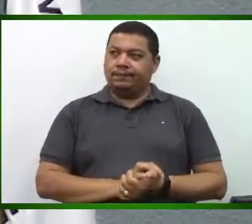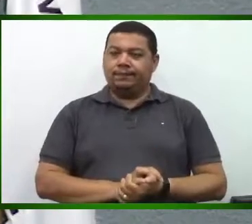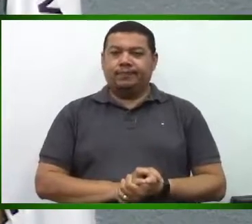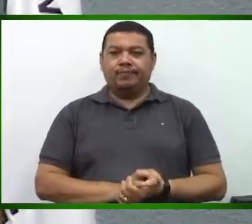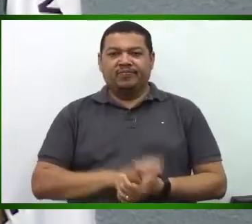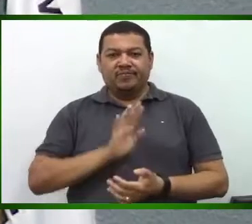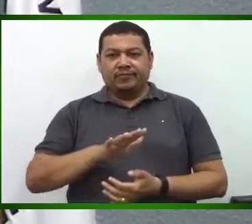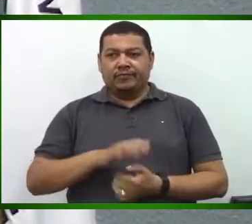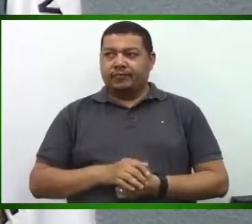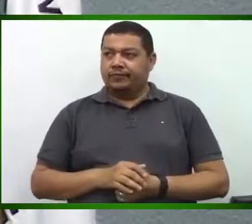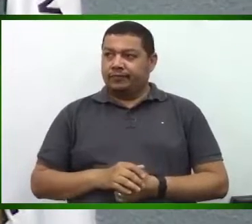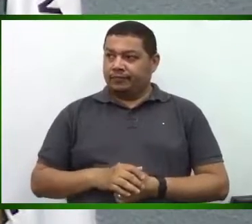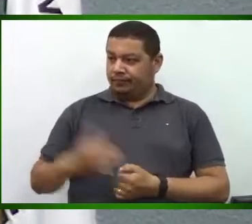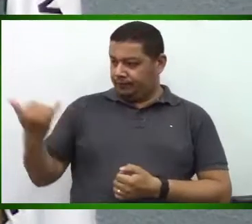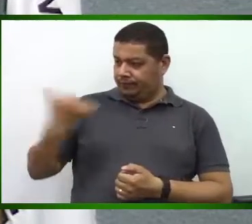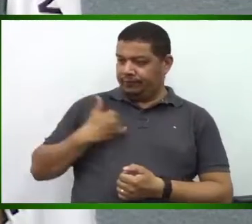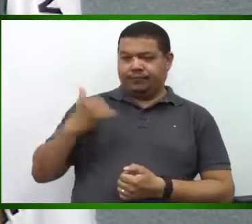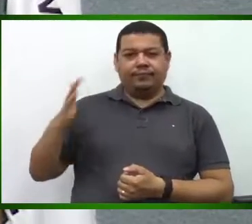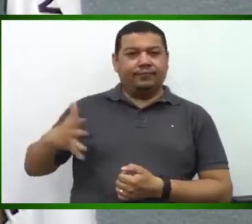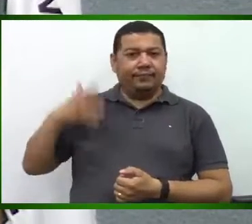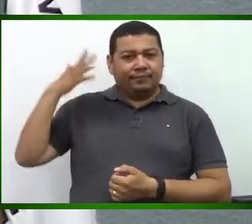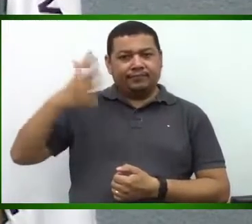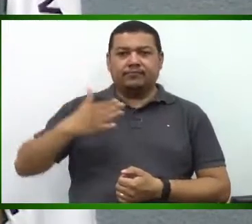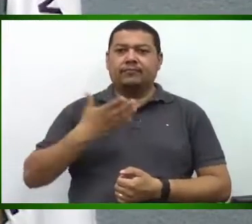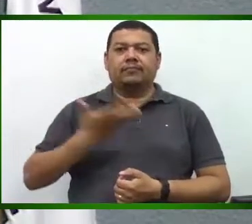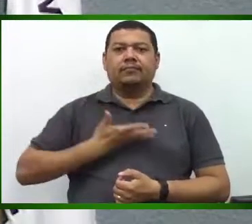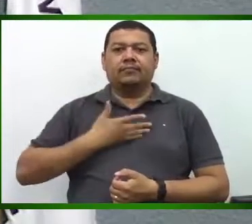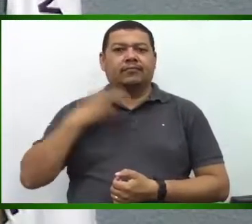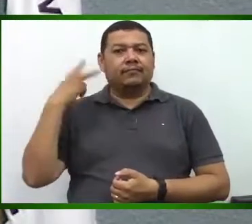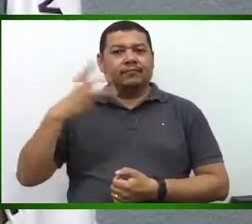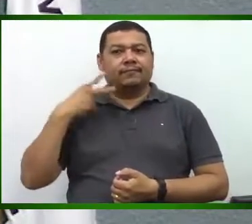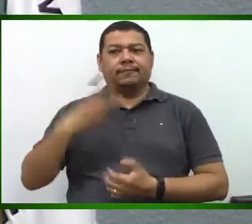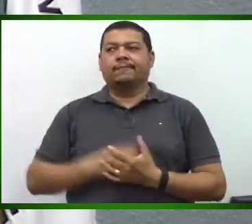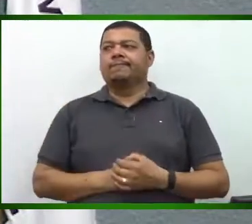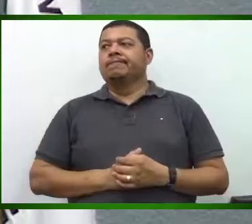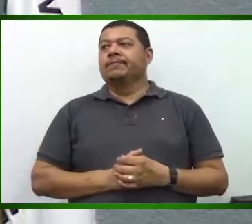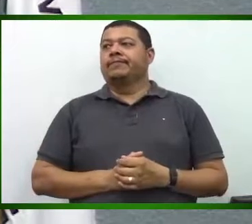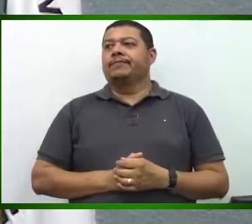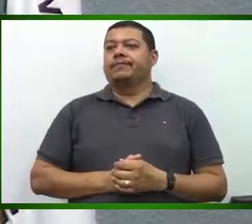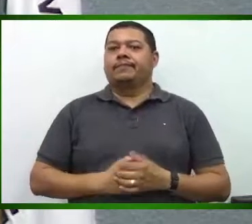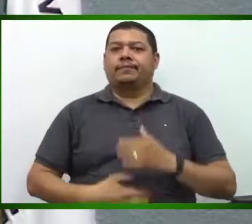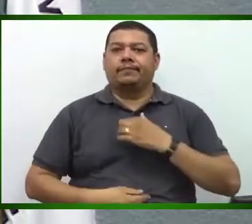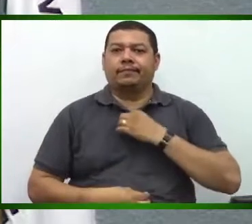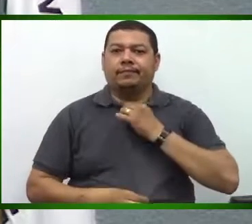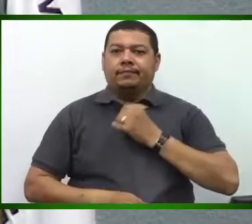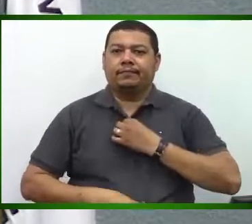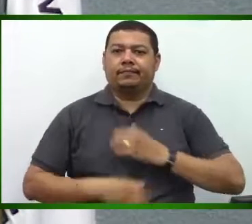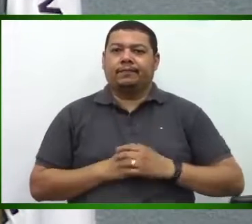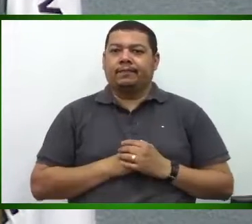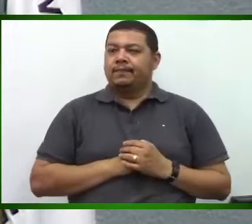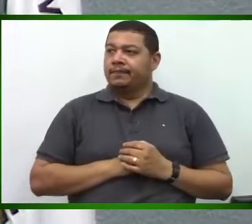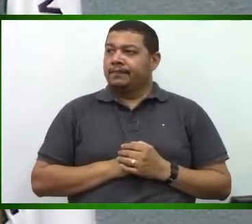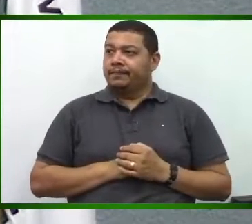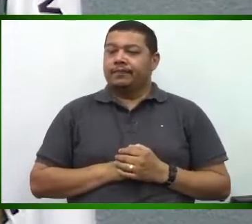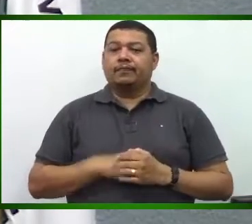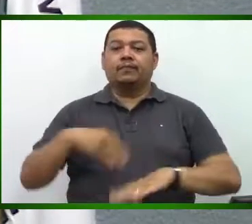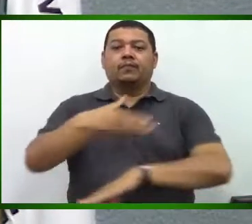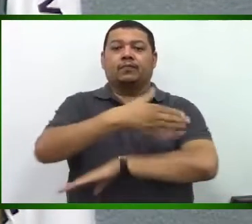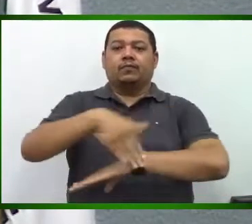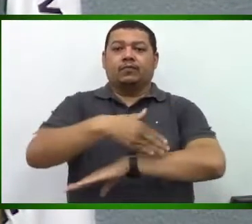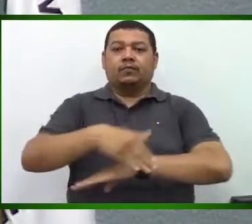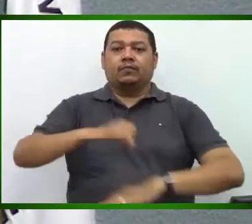ouvi aqui fala de companheiro que a Avenida